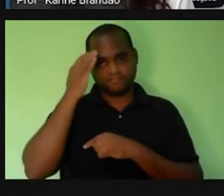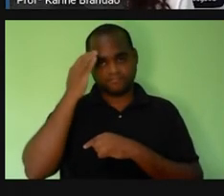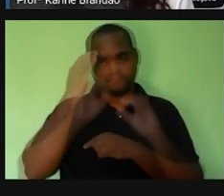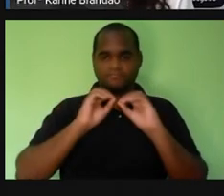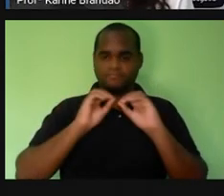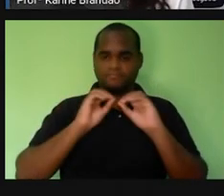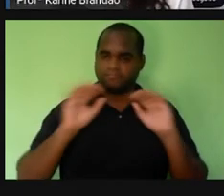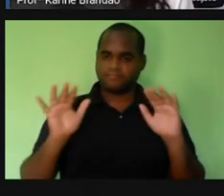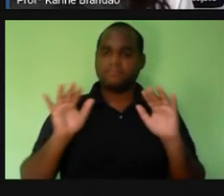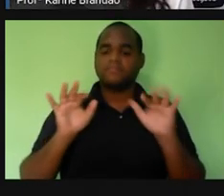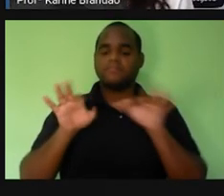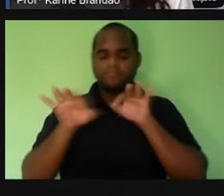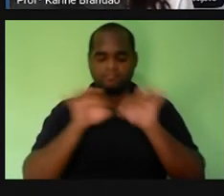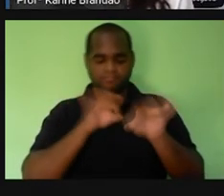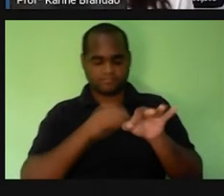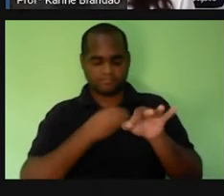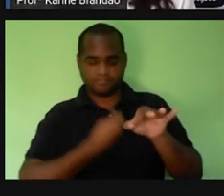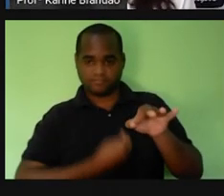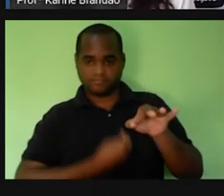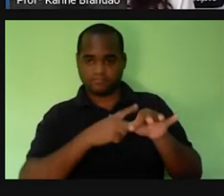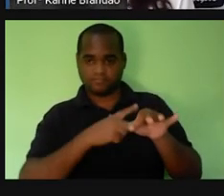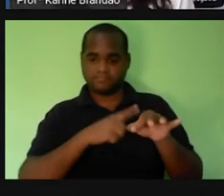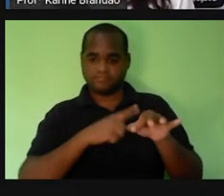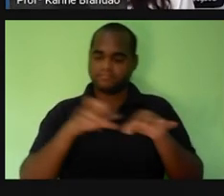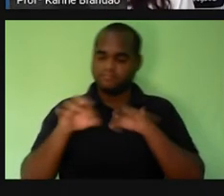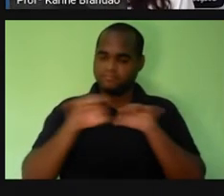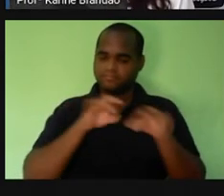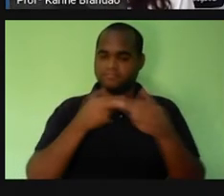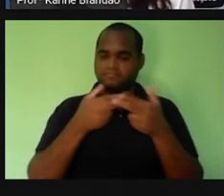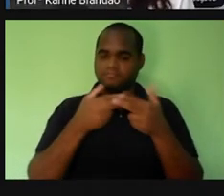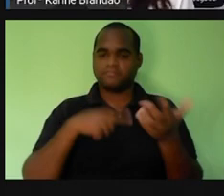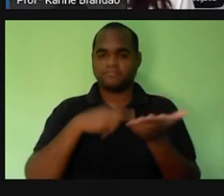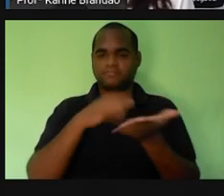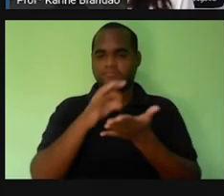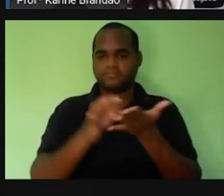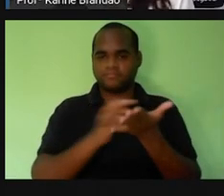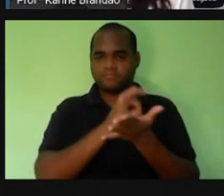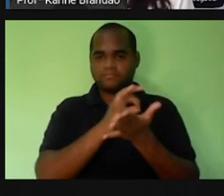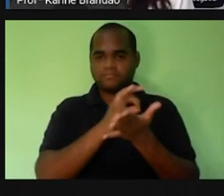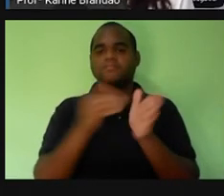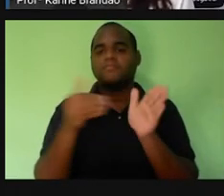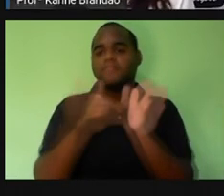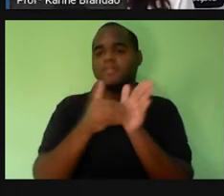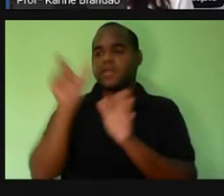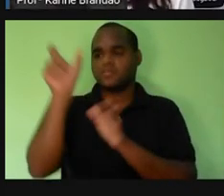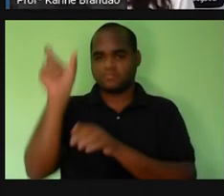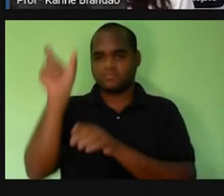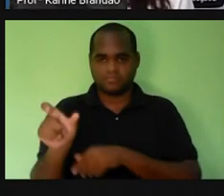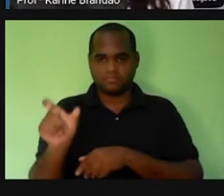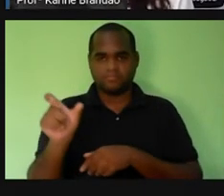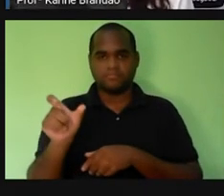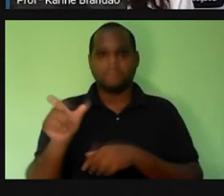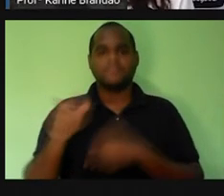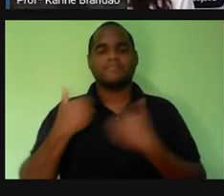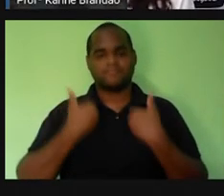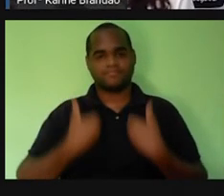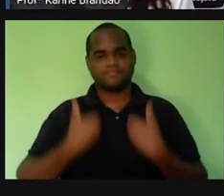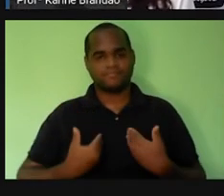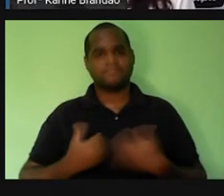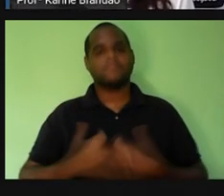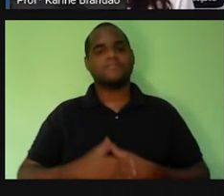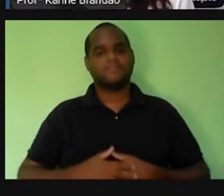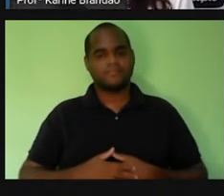dos níveis de organização dos seres vivos de uma célula até um organismo, até um único indivíduo. Então,